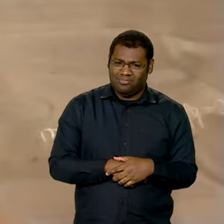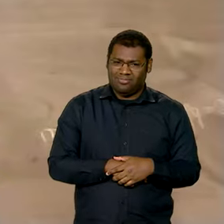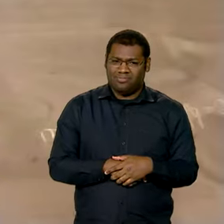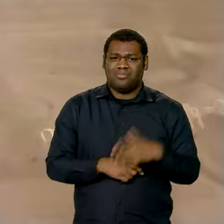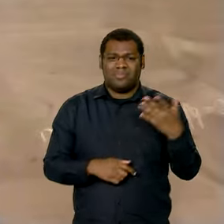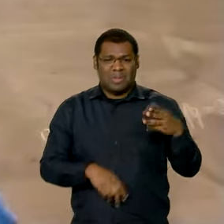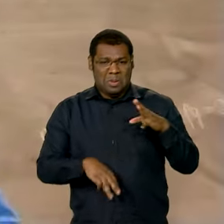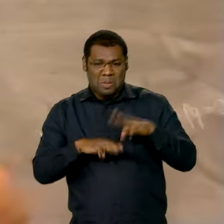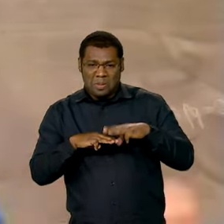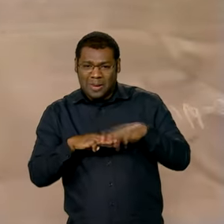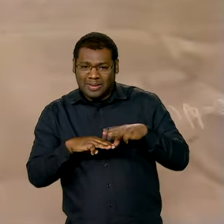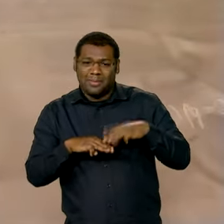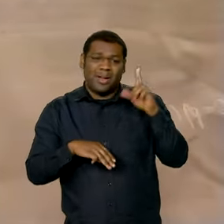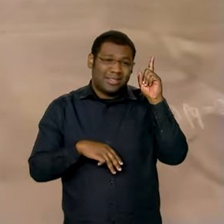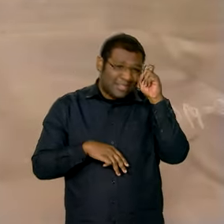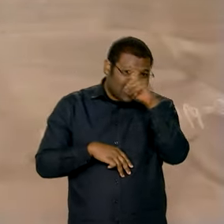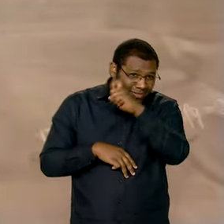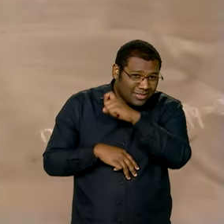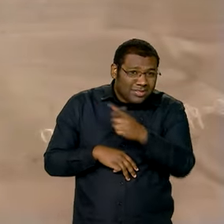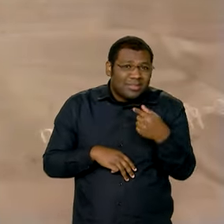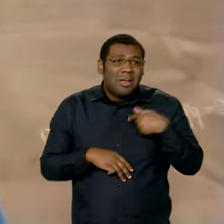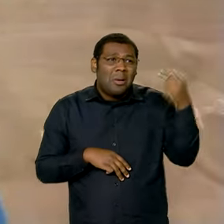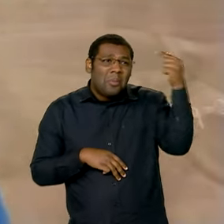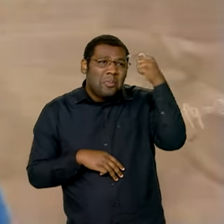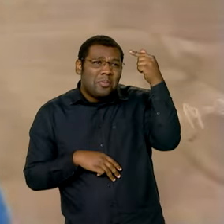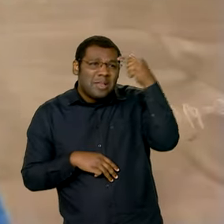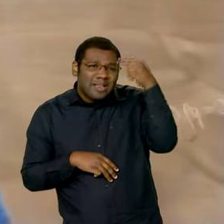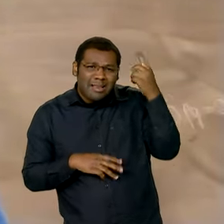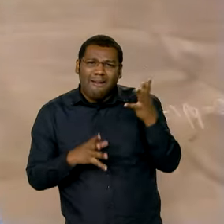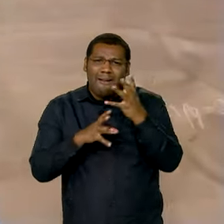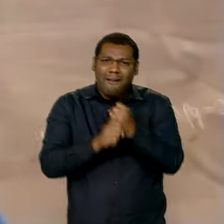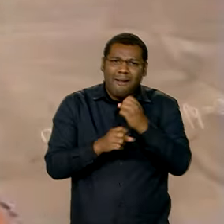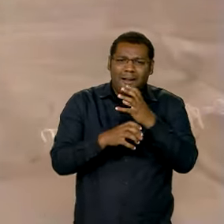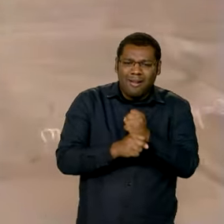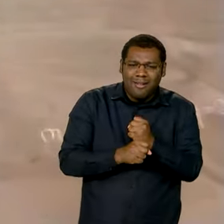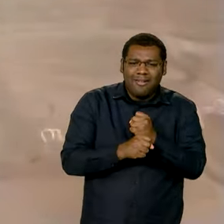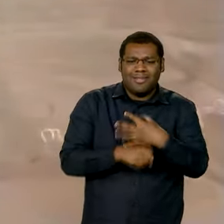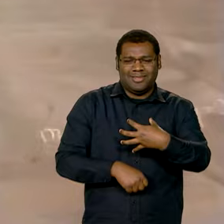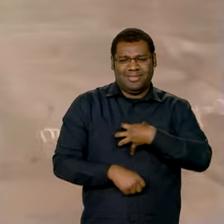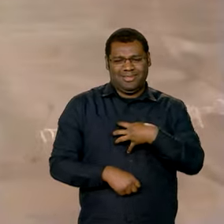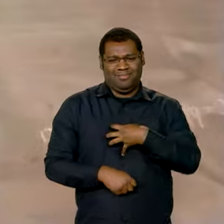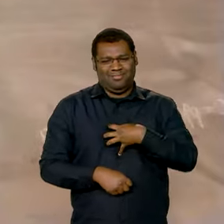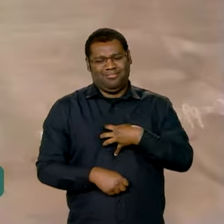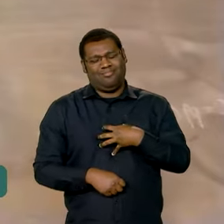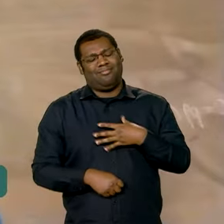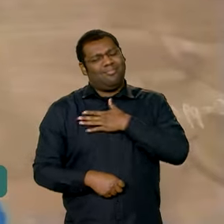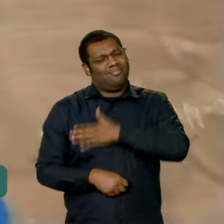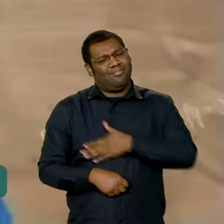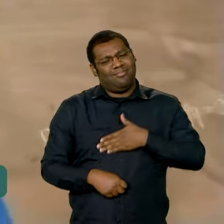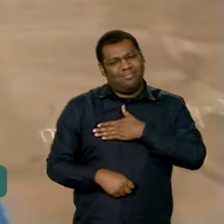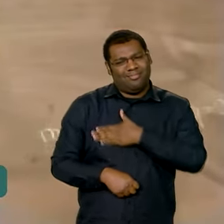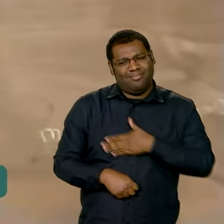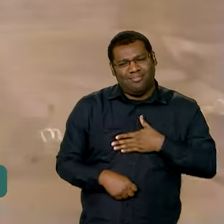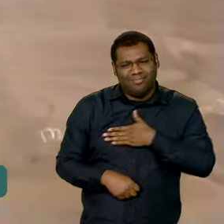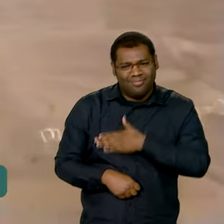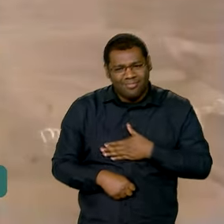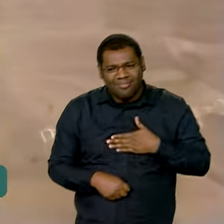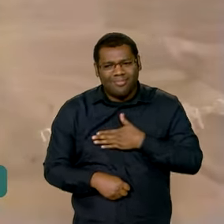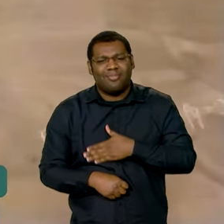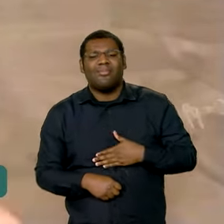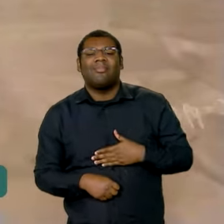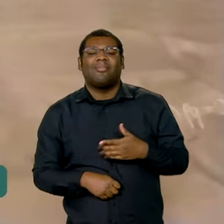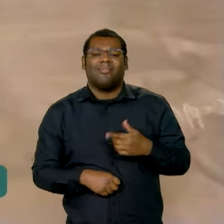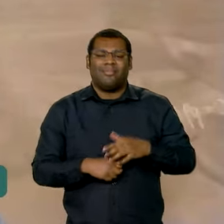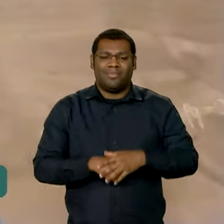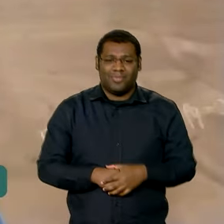Não é só fórmula, conta e tal. Então, esse prazer que eu senti e ainda sinto com a